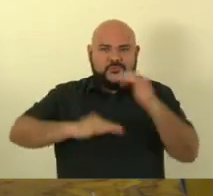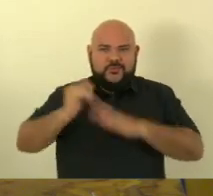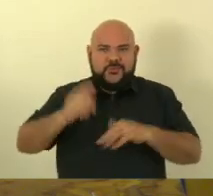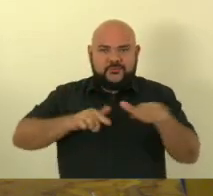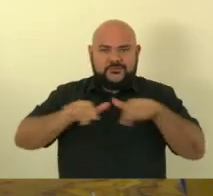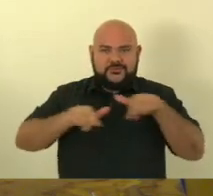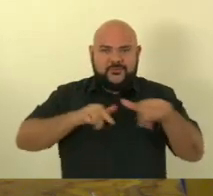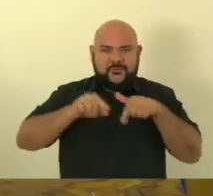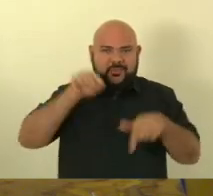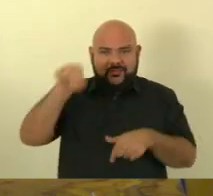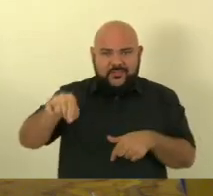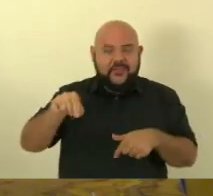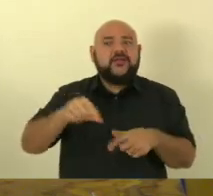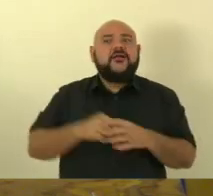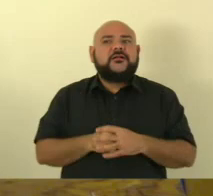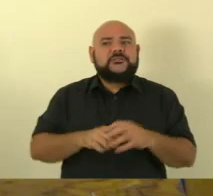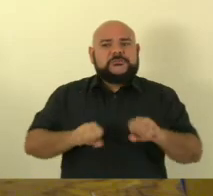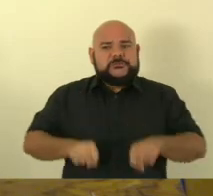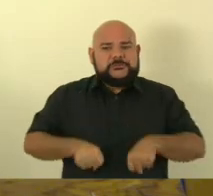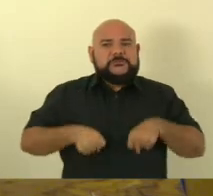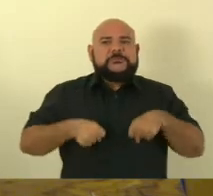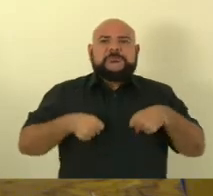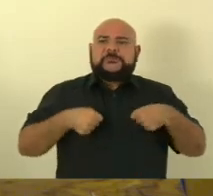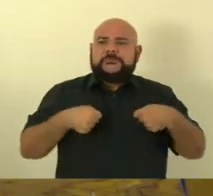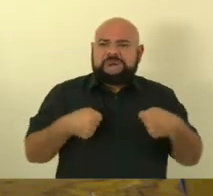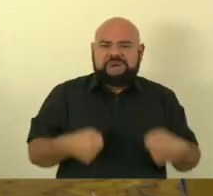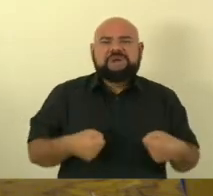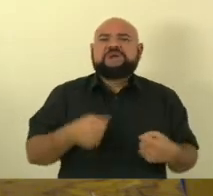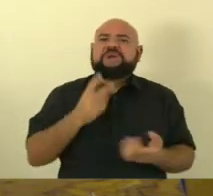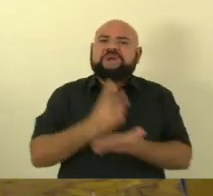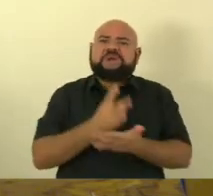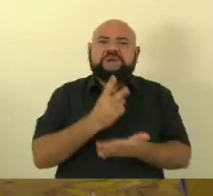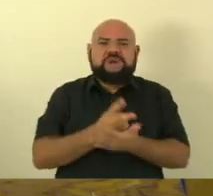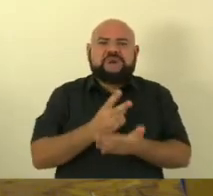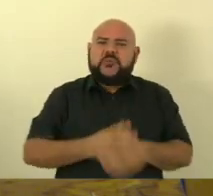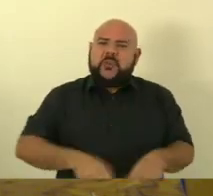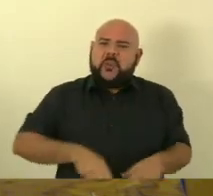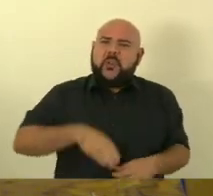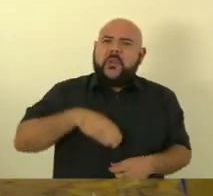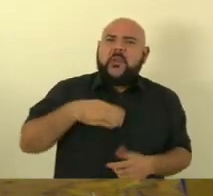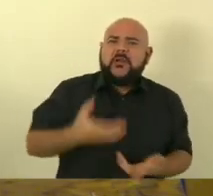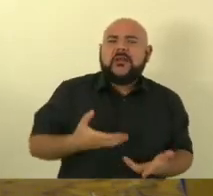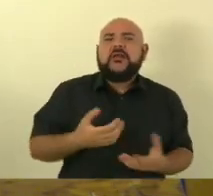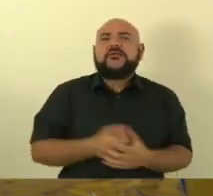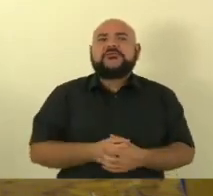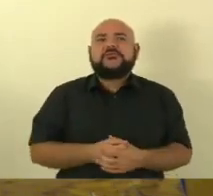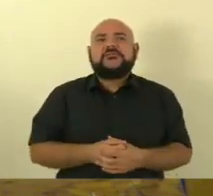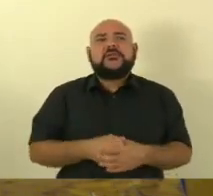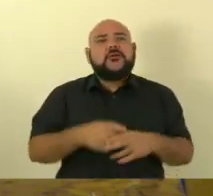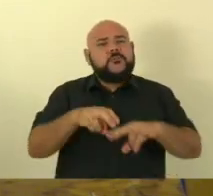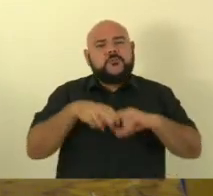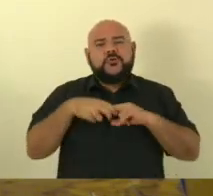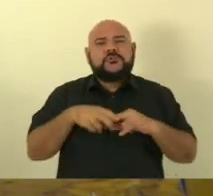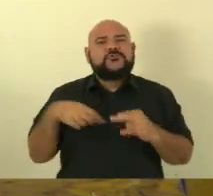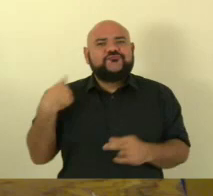e dão a sua vida por todos nós e por isso somos muito gratos